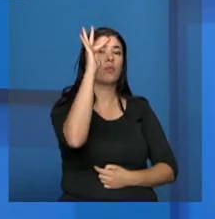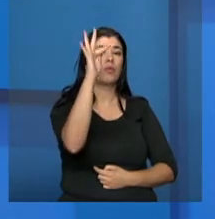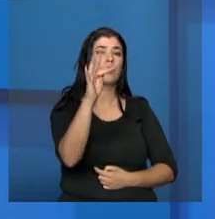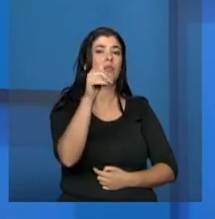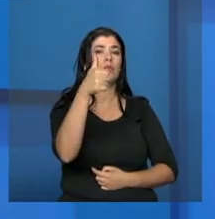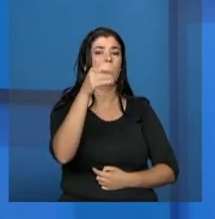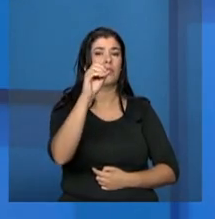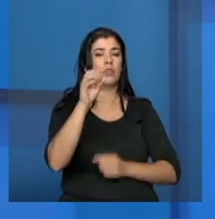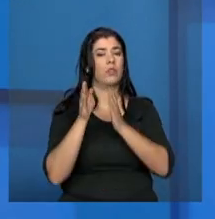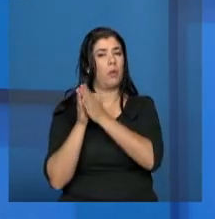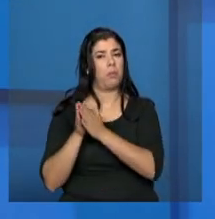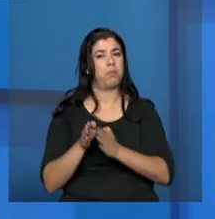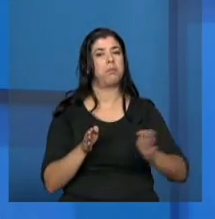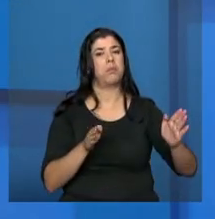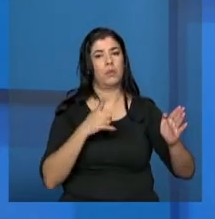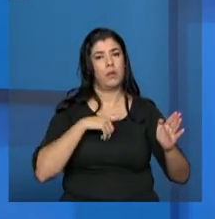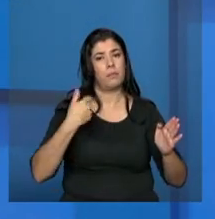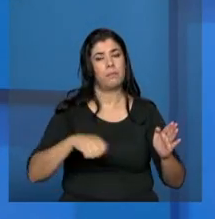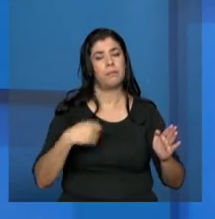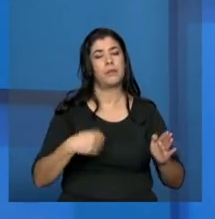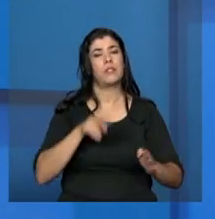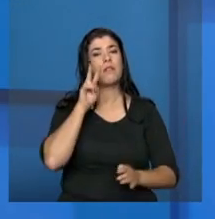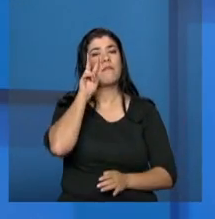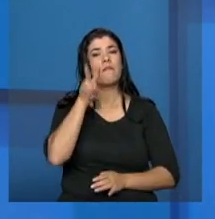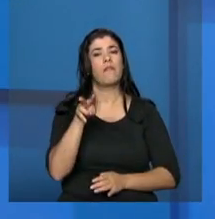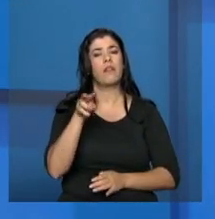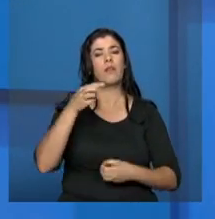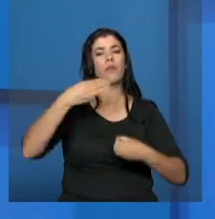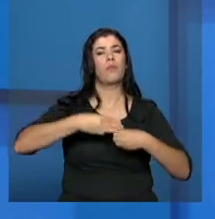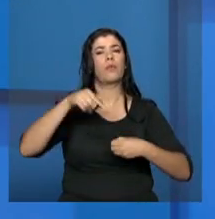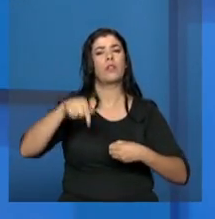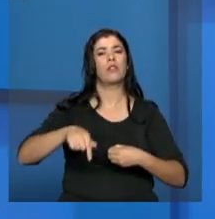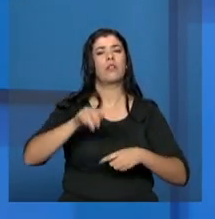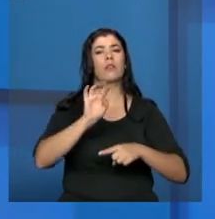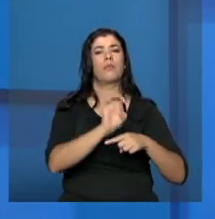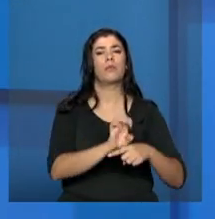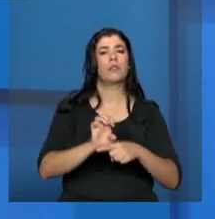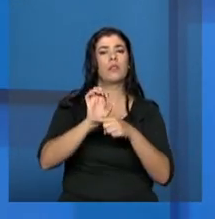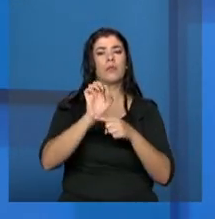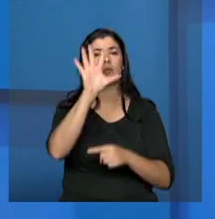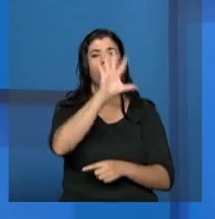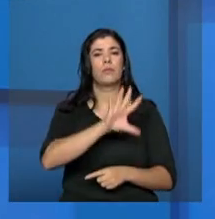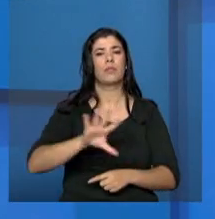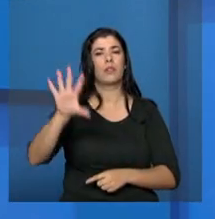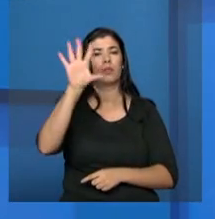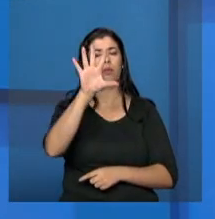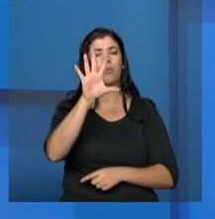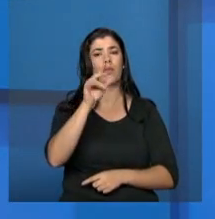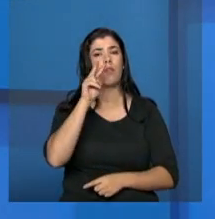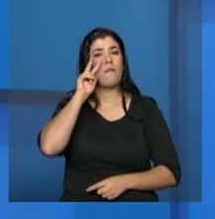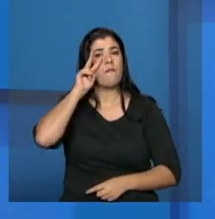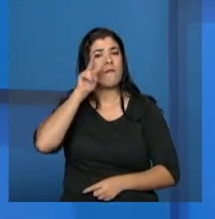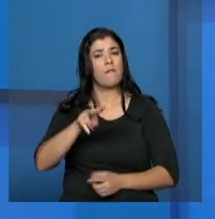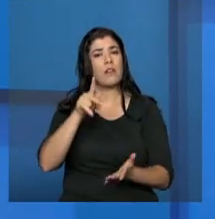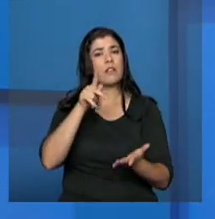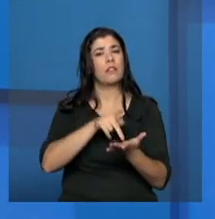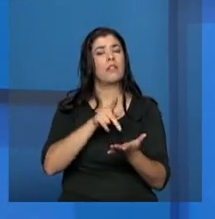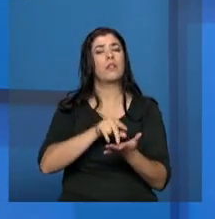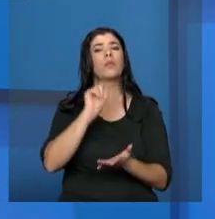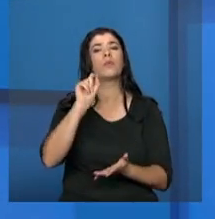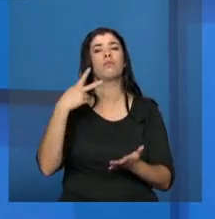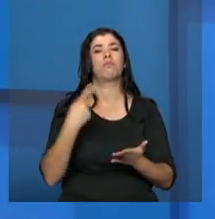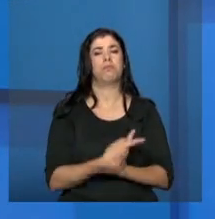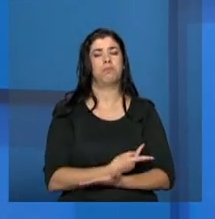é um momento de olhar para a realidade local, regional, aqui na conferência nacional. Nós vamos olhar para a realidade